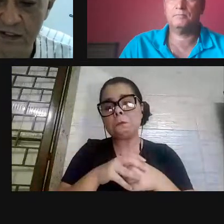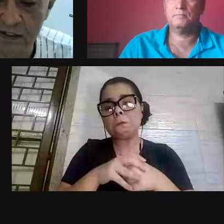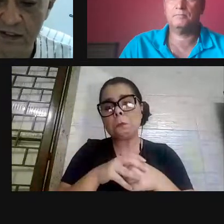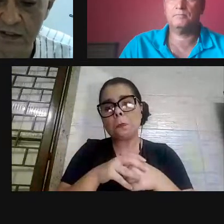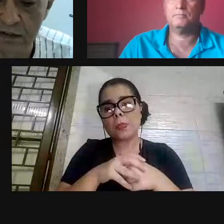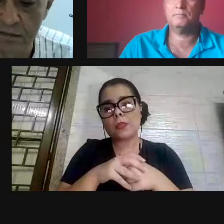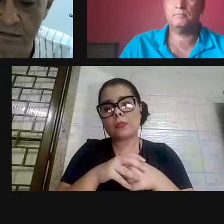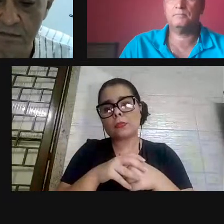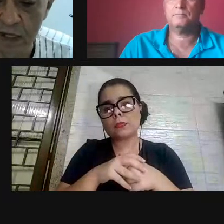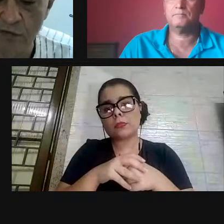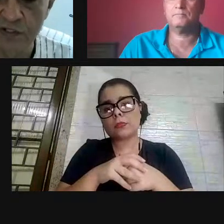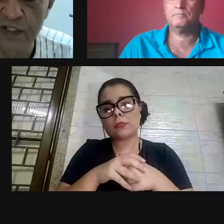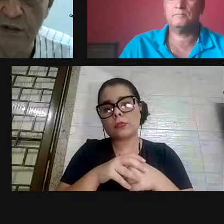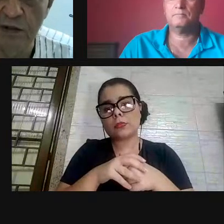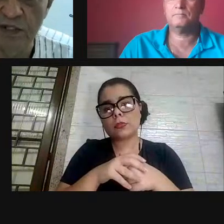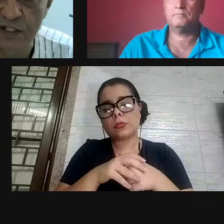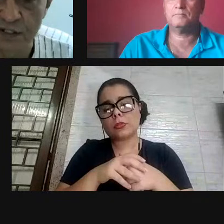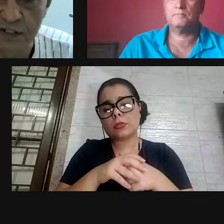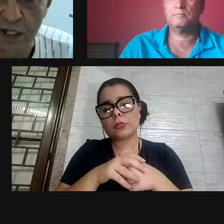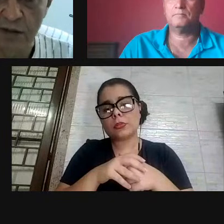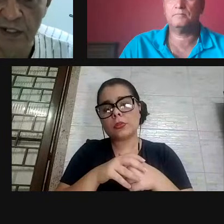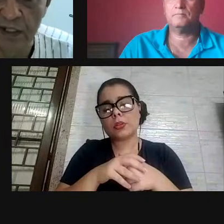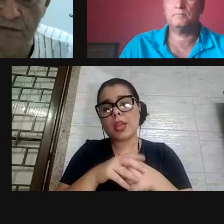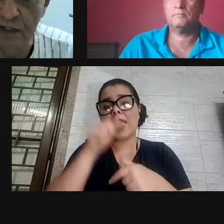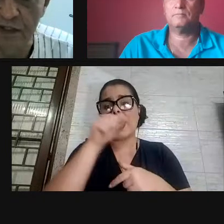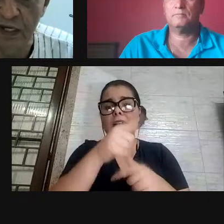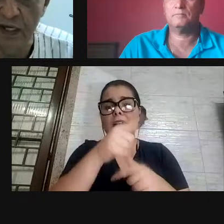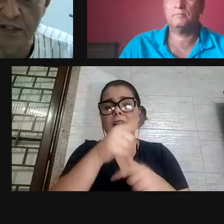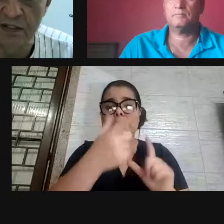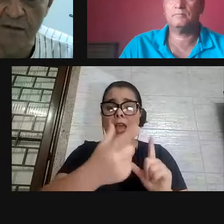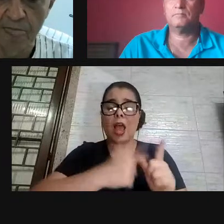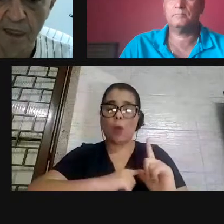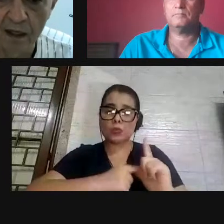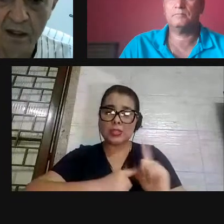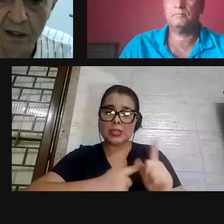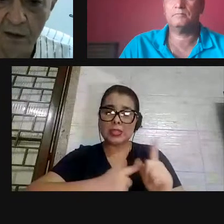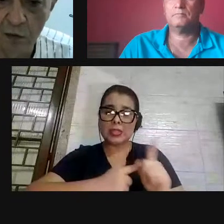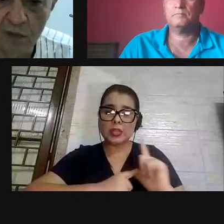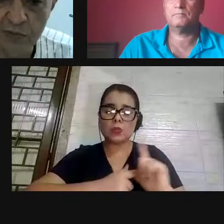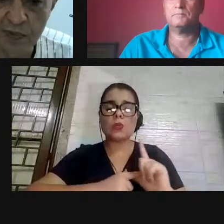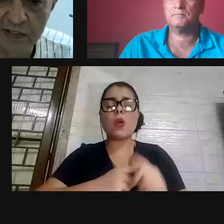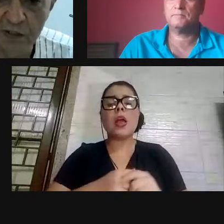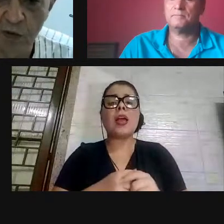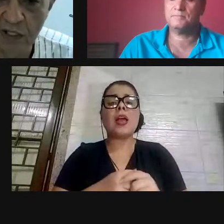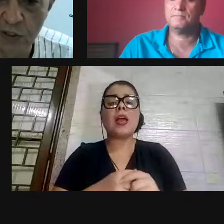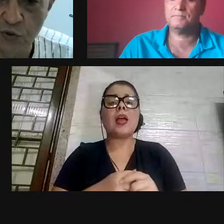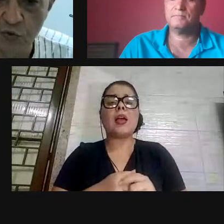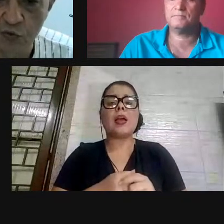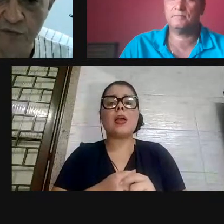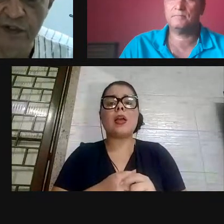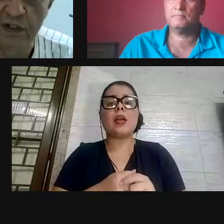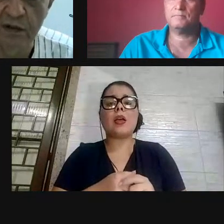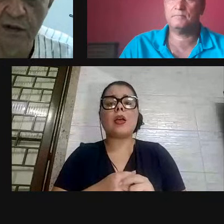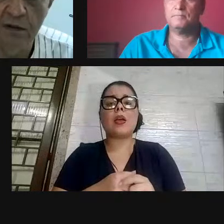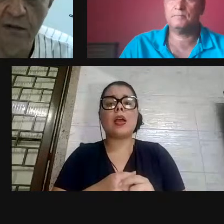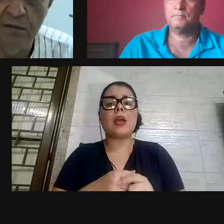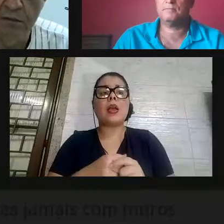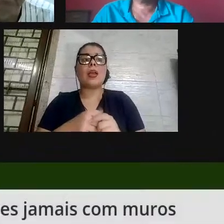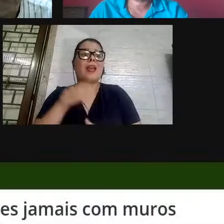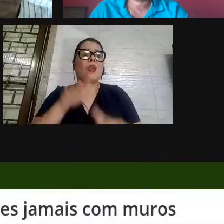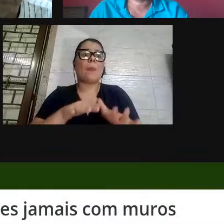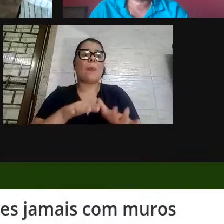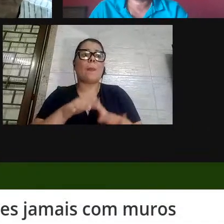Esse auxílio emergencial ele é, na verdade, uma espécie de guarda-chuva